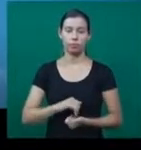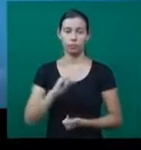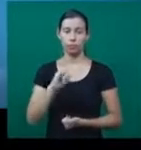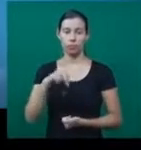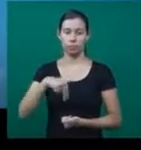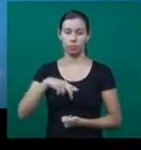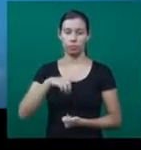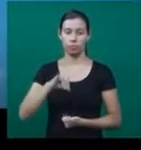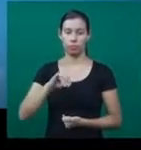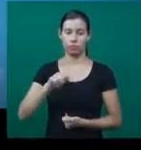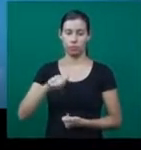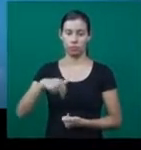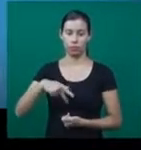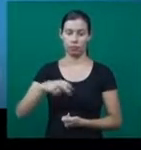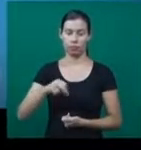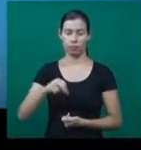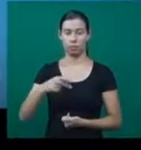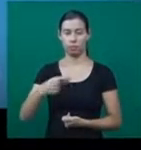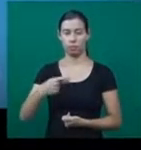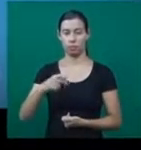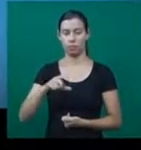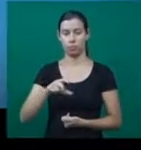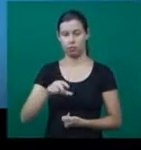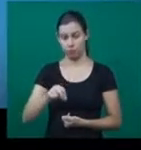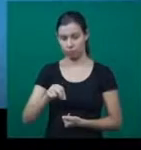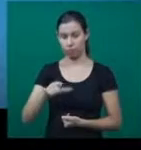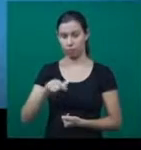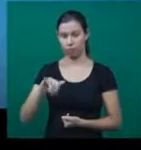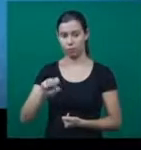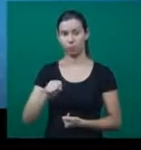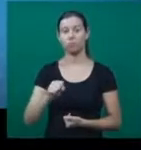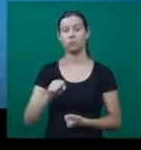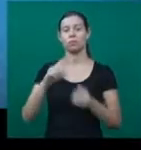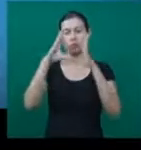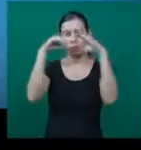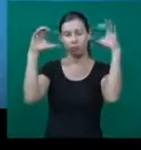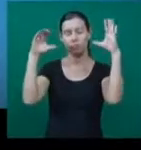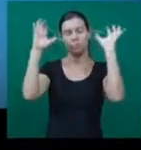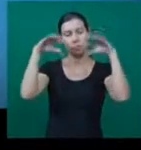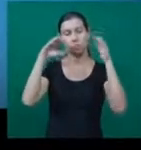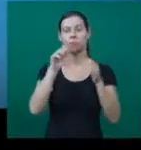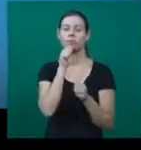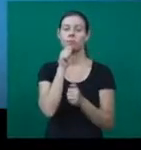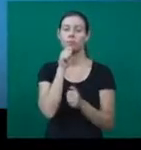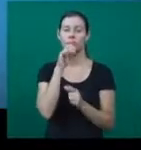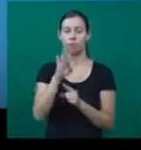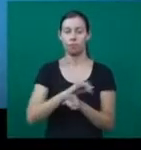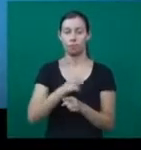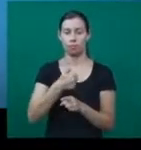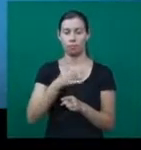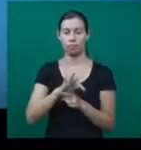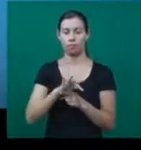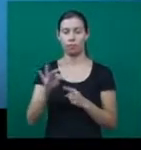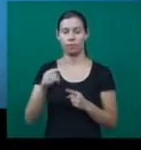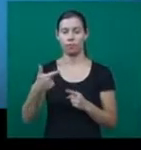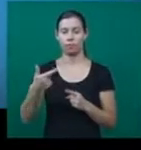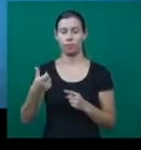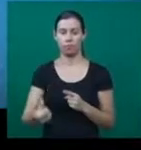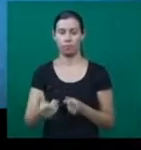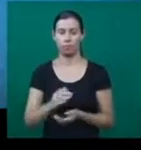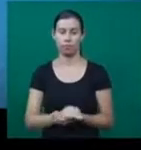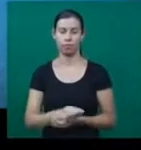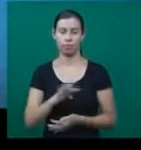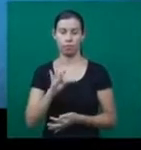Indianópolis, tempo nublado, mas nada de chuva. Mínima de 17 e máxima de 26 graus. Em